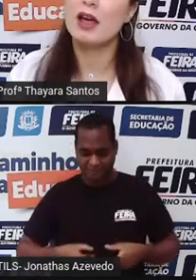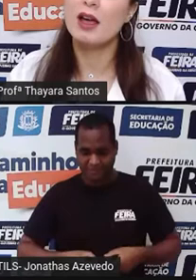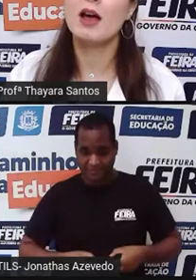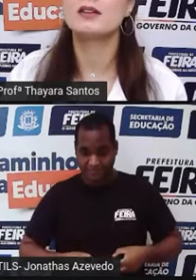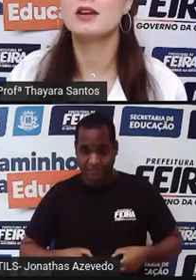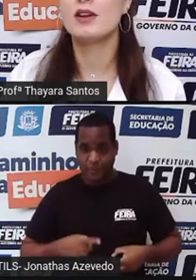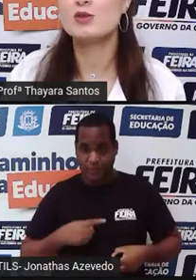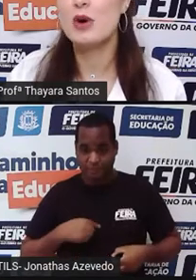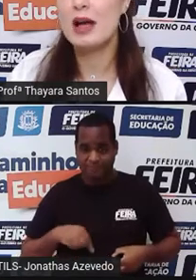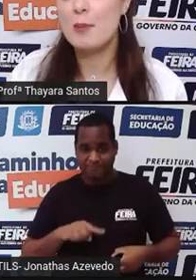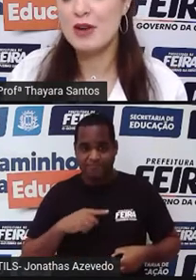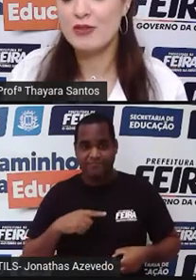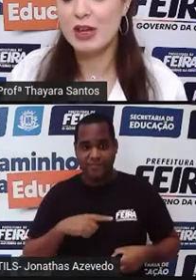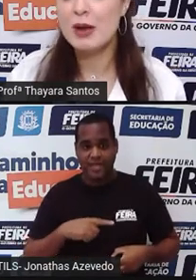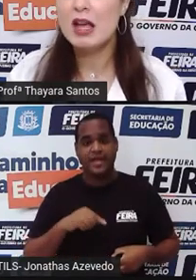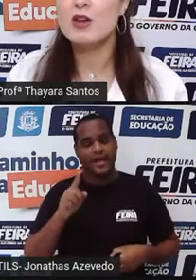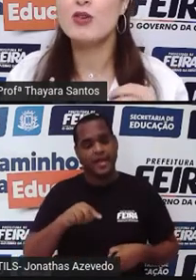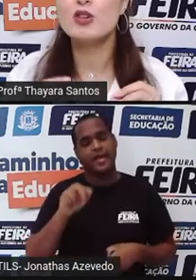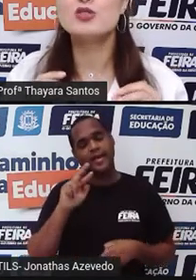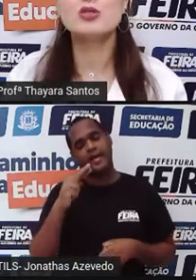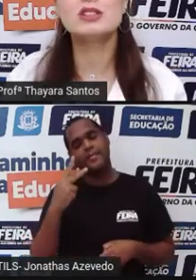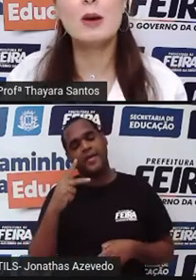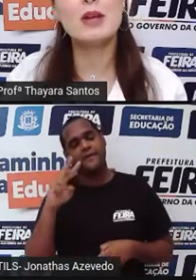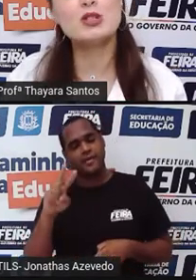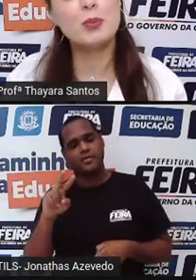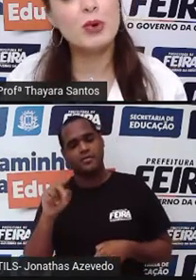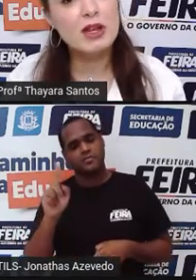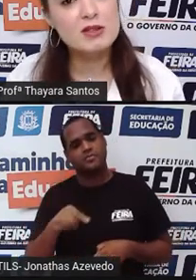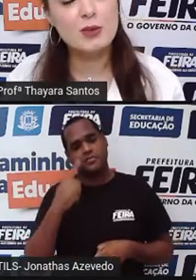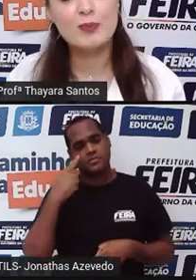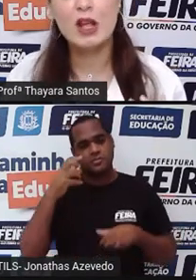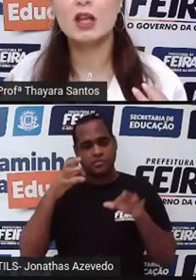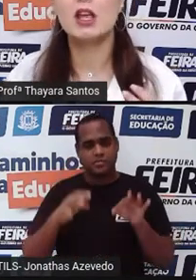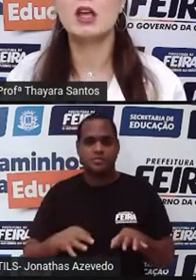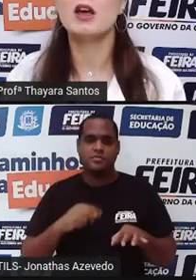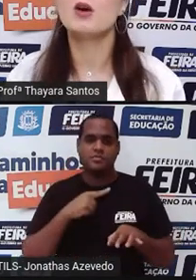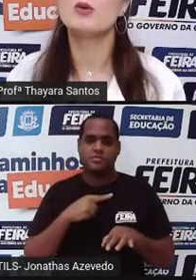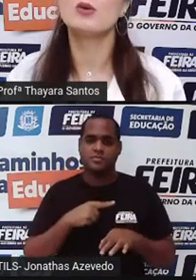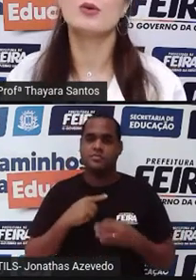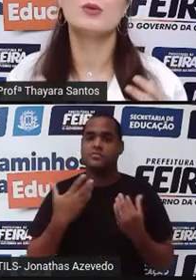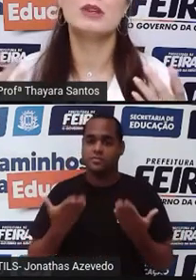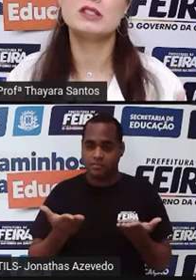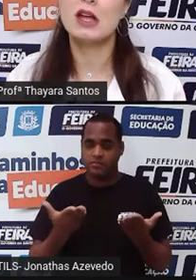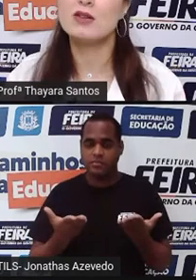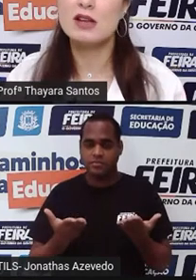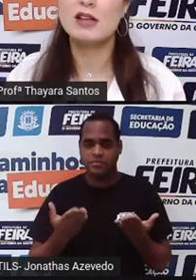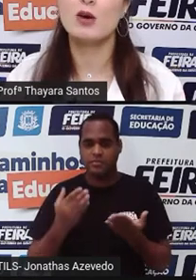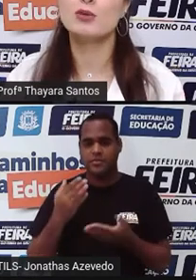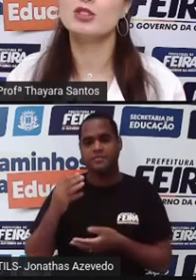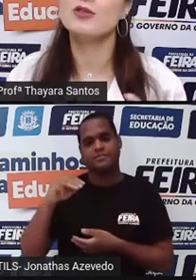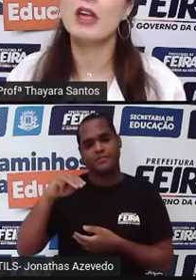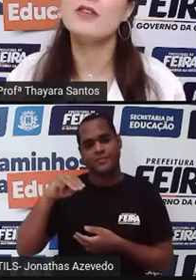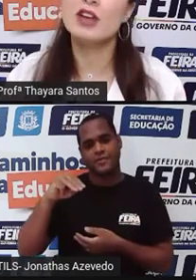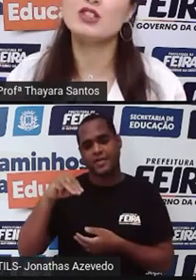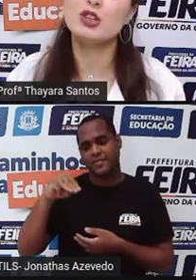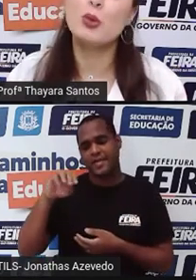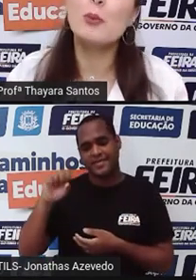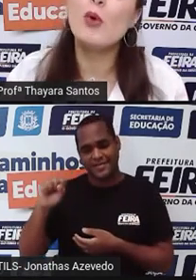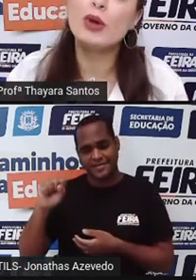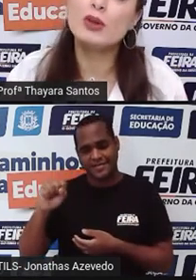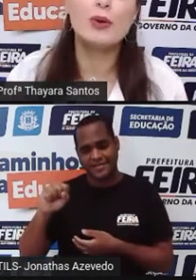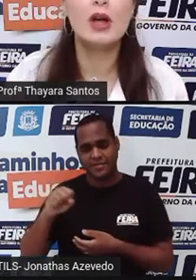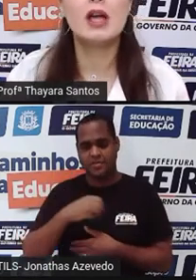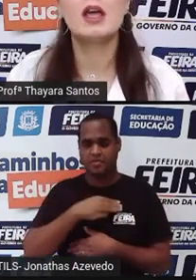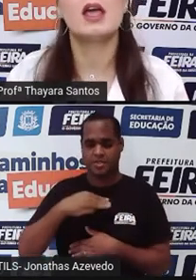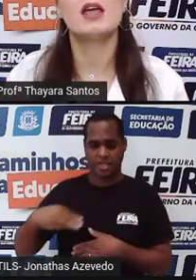é através do HPV. E foi justamente por isso que o Ministério da Saúde vem investindo